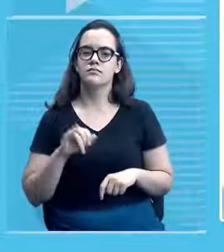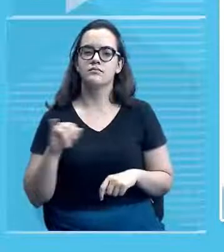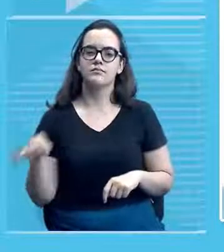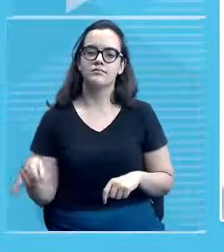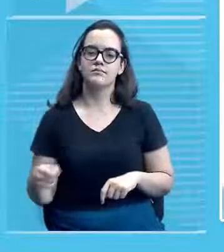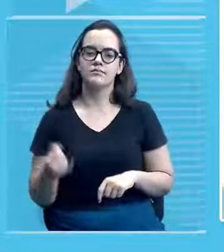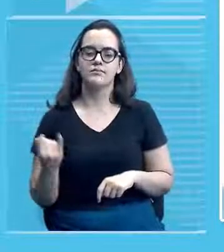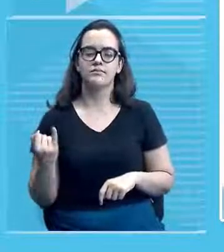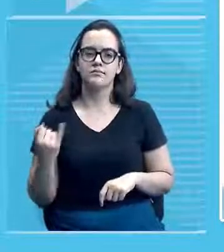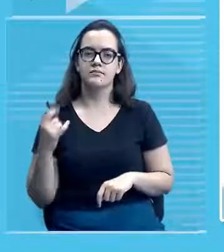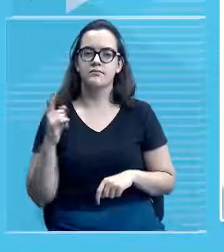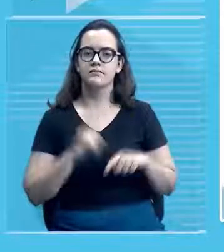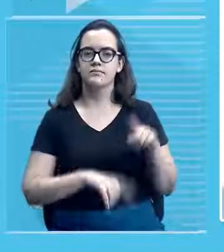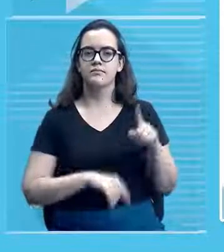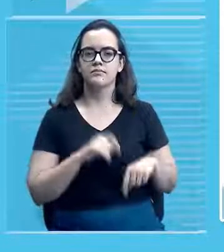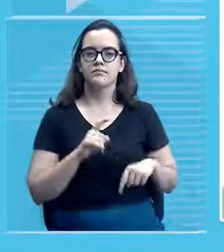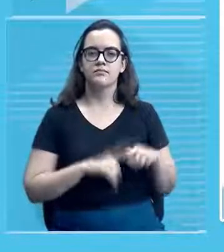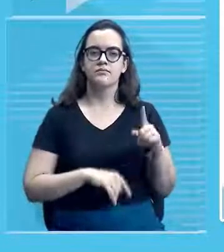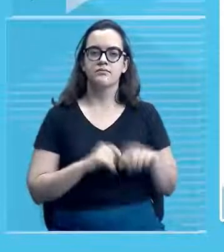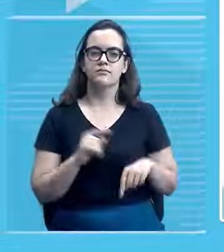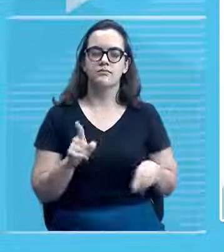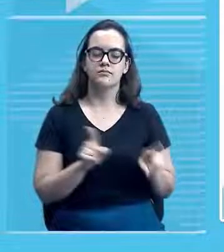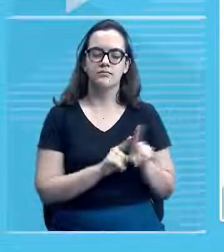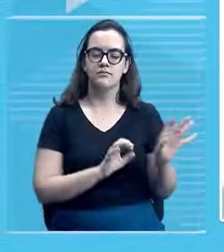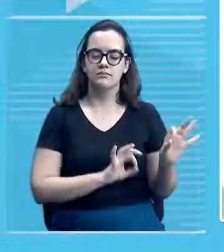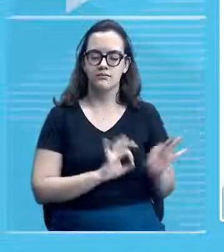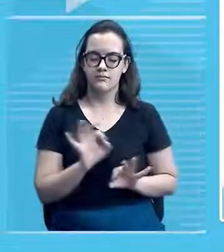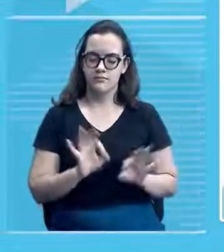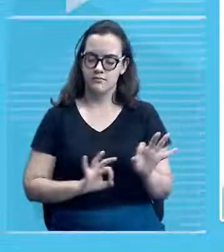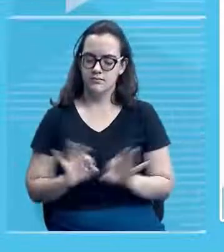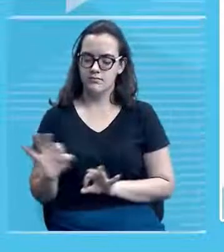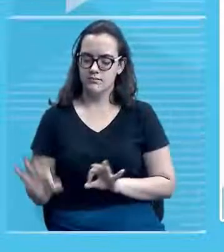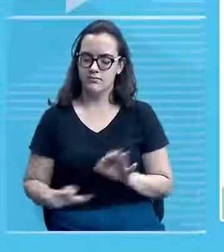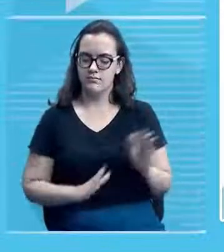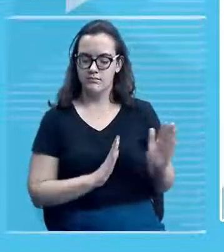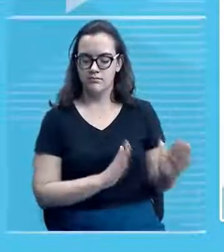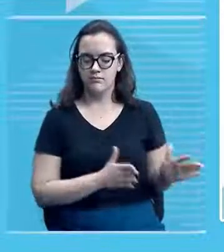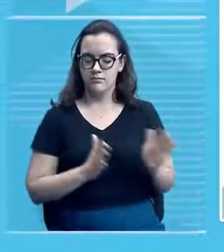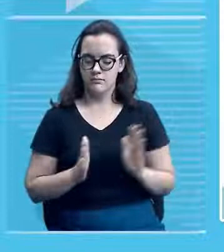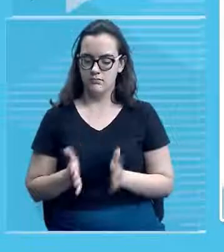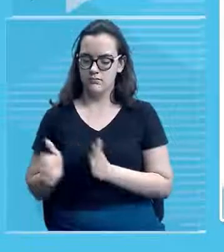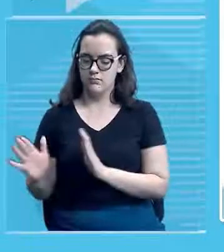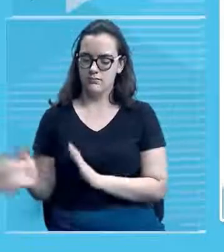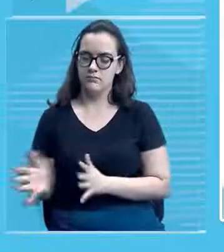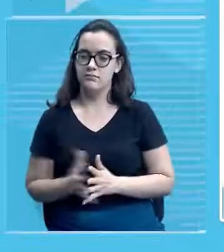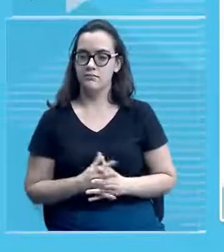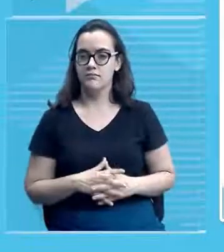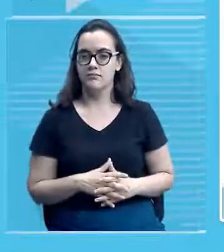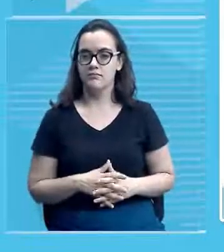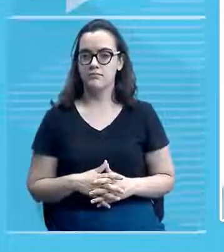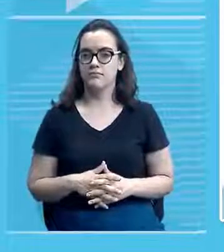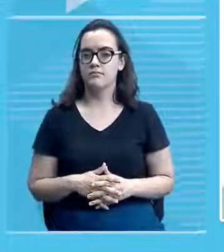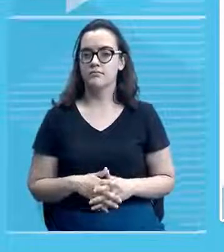Então, essa fábrica, ela reflete em primeira instância